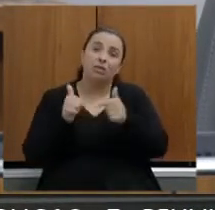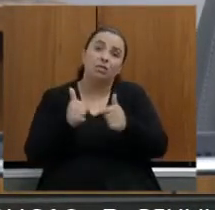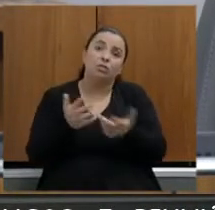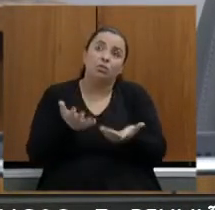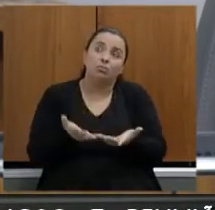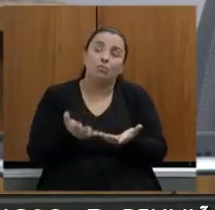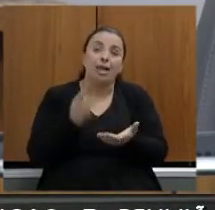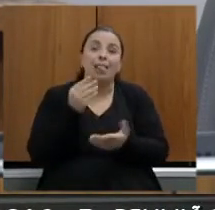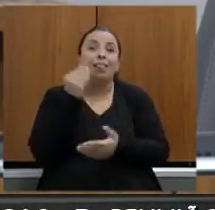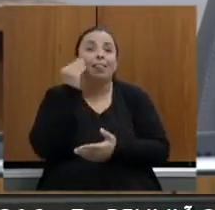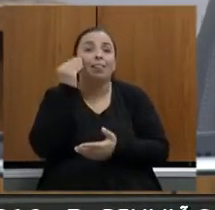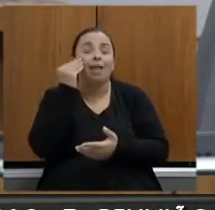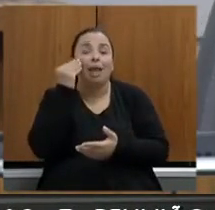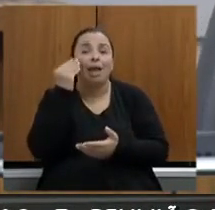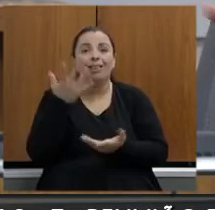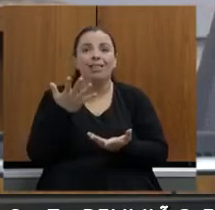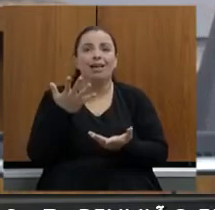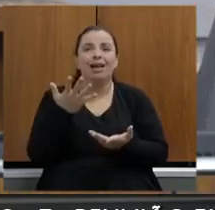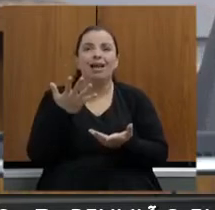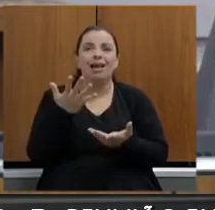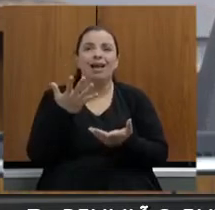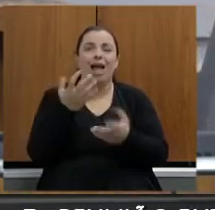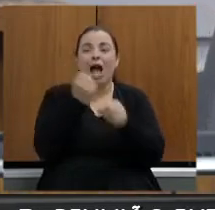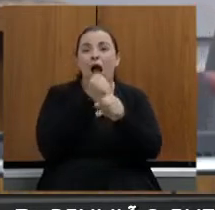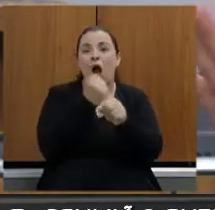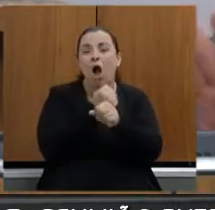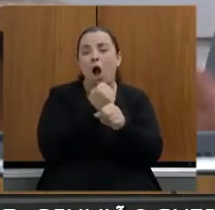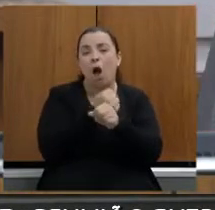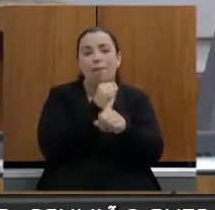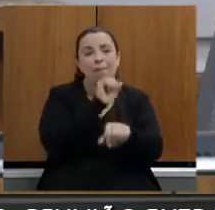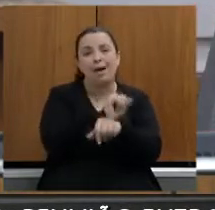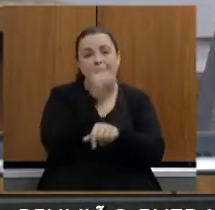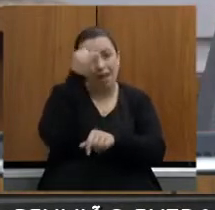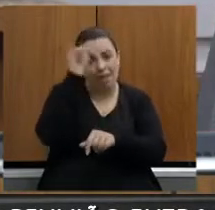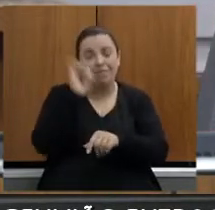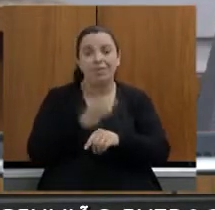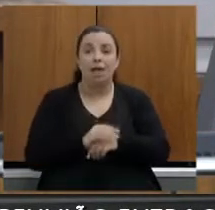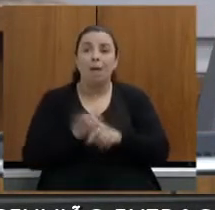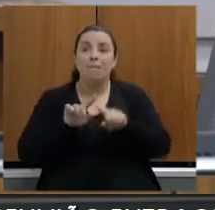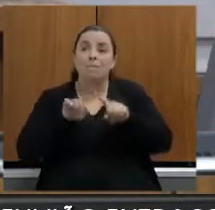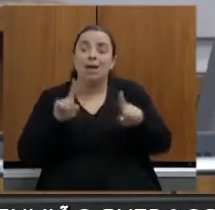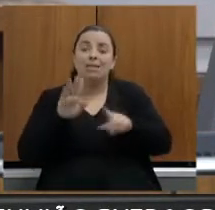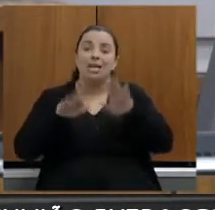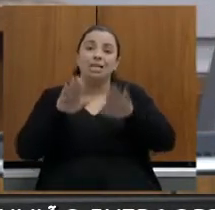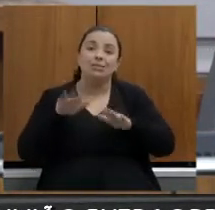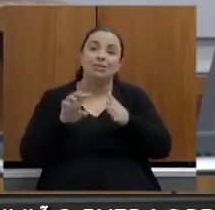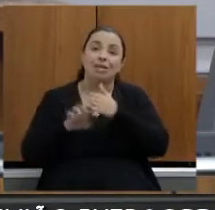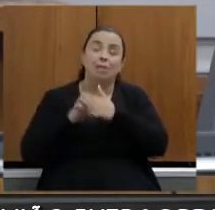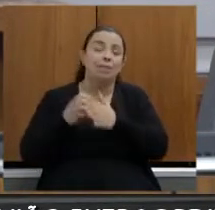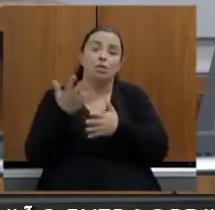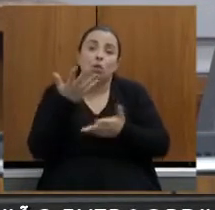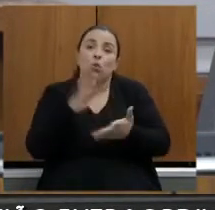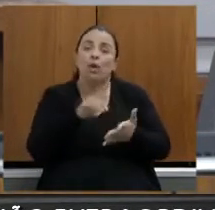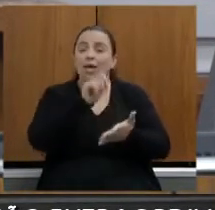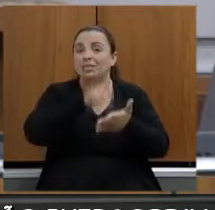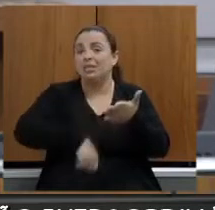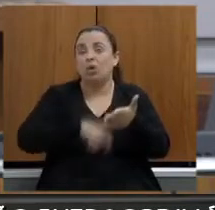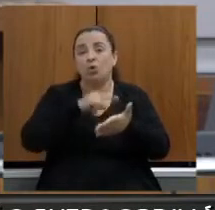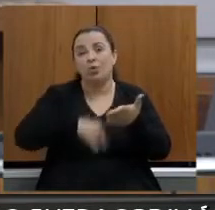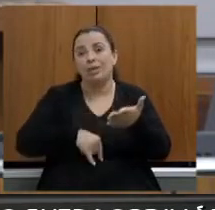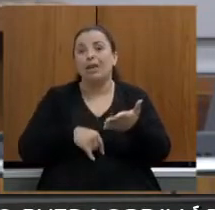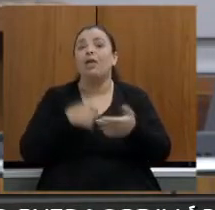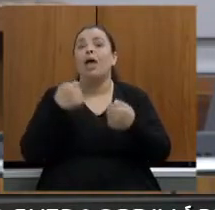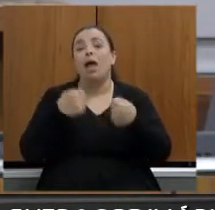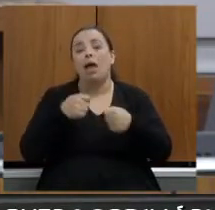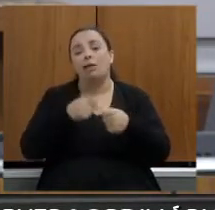de fato paralisa às vezes a empresa não quer assinar o contrato porque o preço está desatualizado tem que relicitar mas isso é do